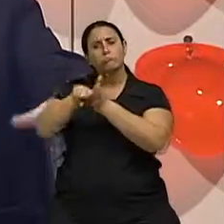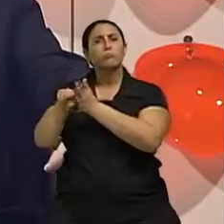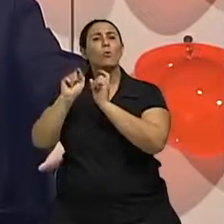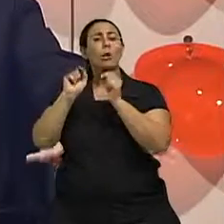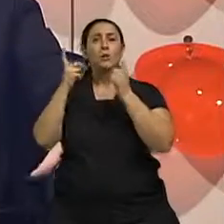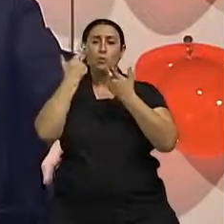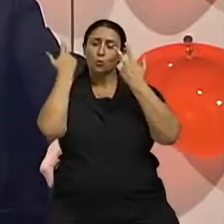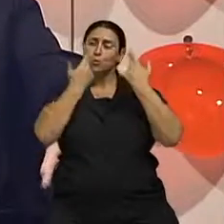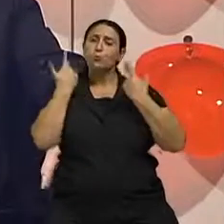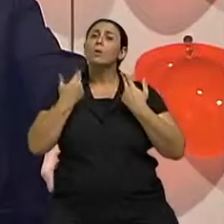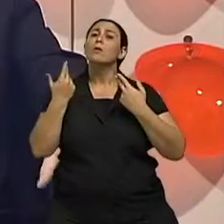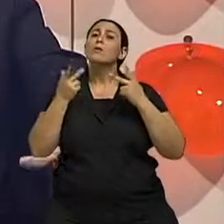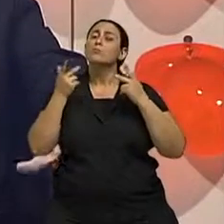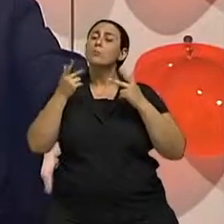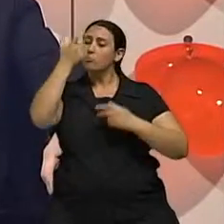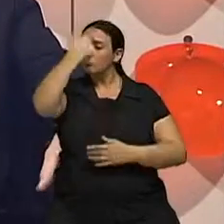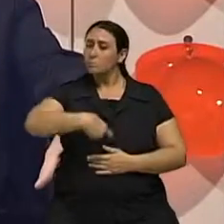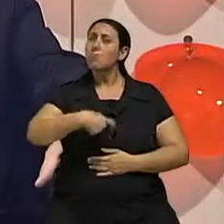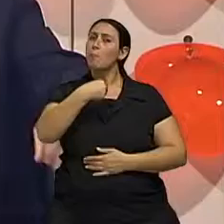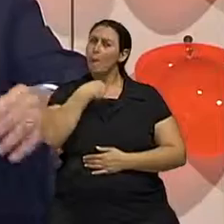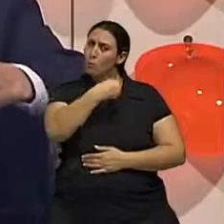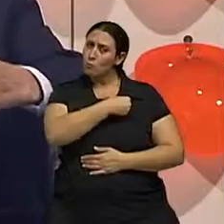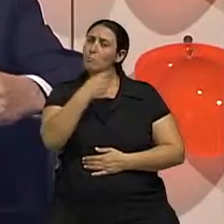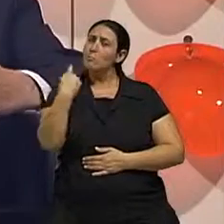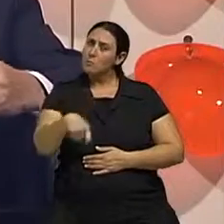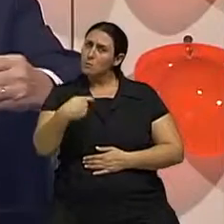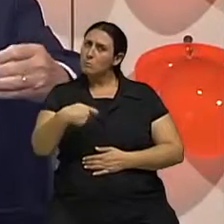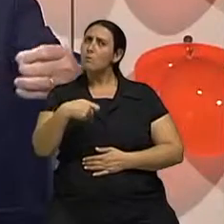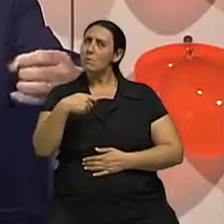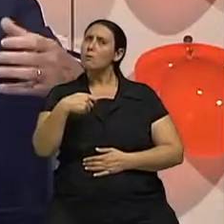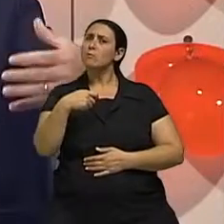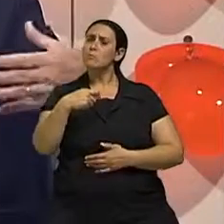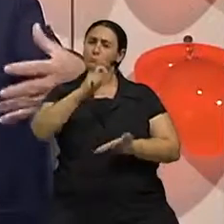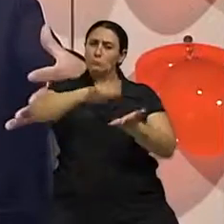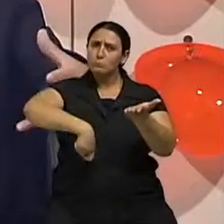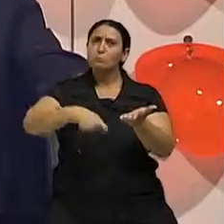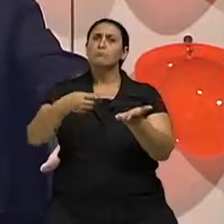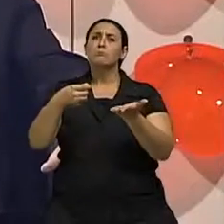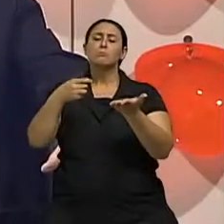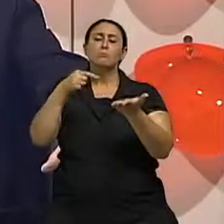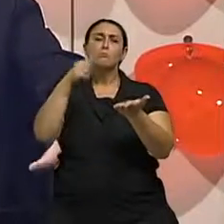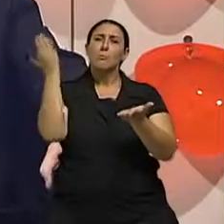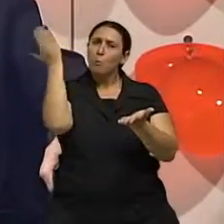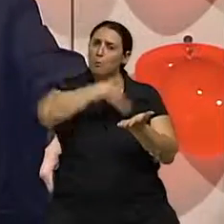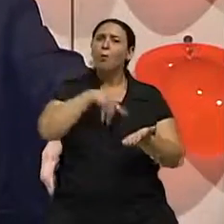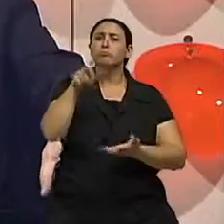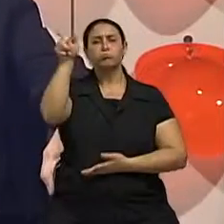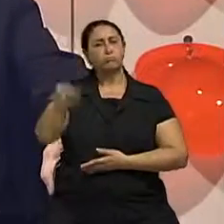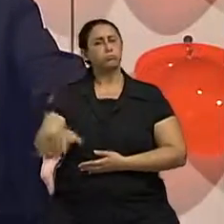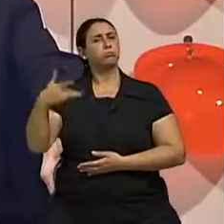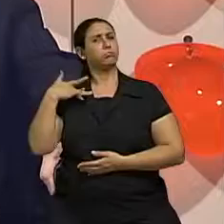cirurgia. Então o médico fornece um consentimento informado, um documento, onde ali